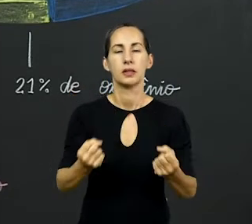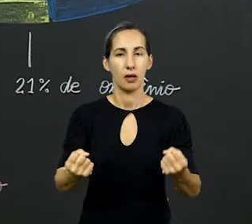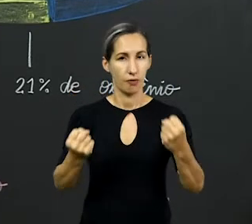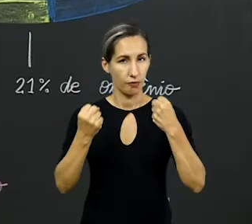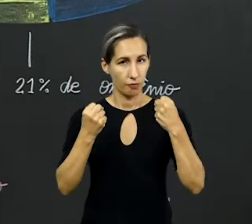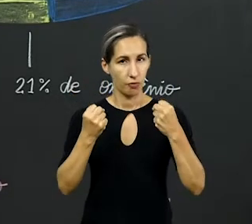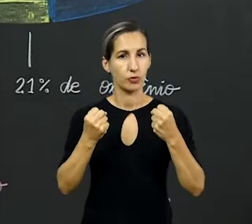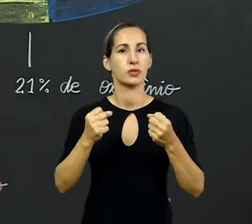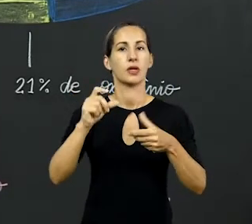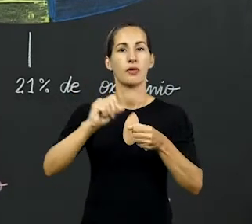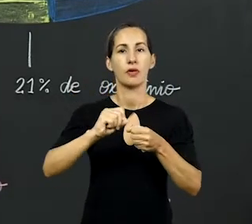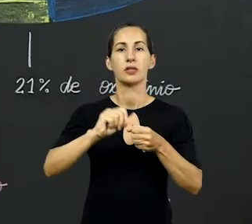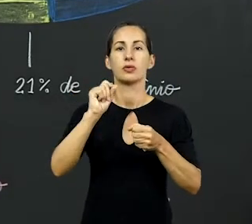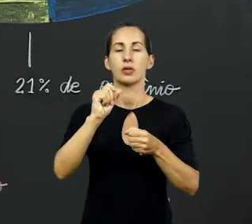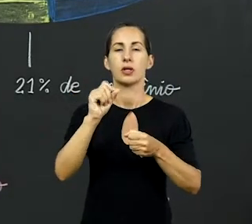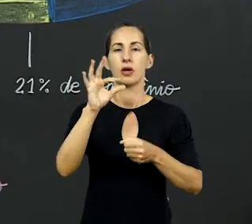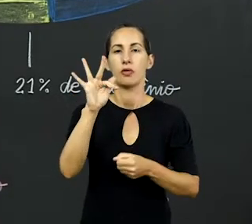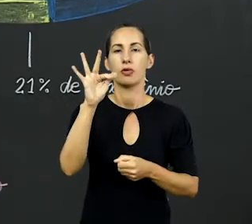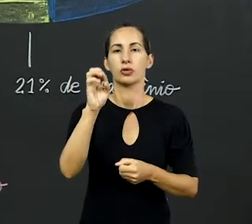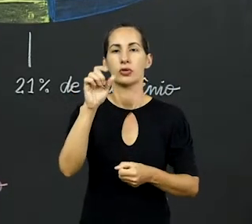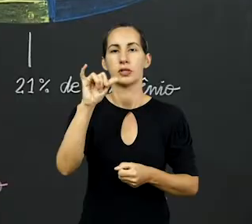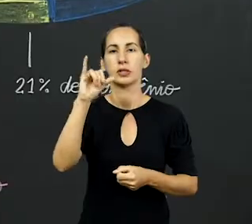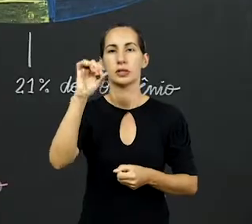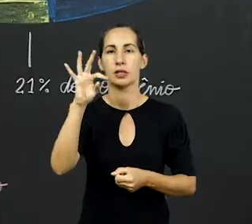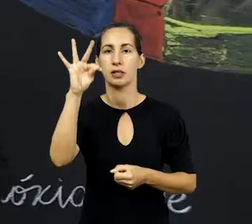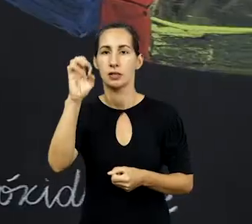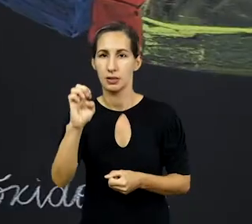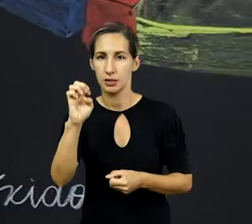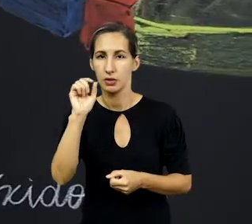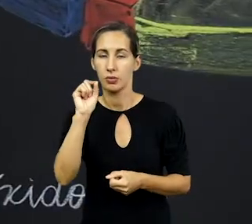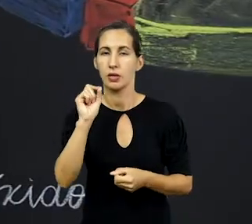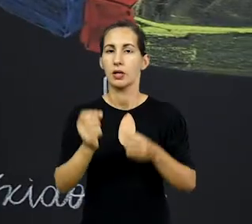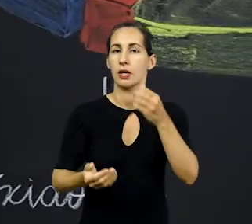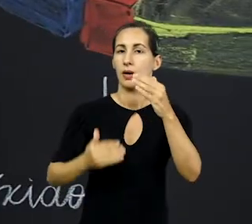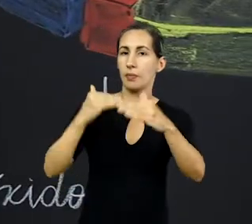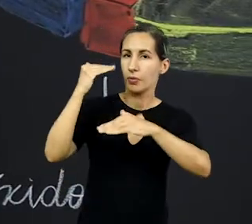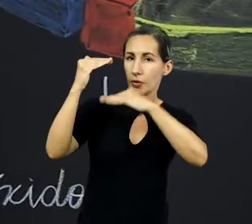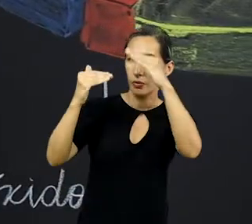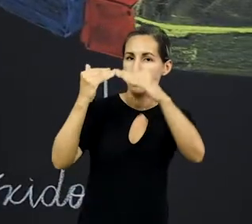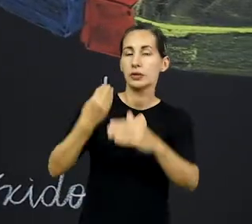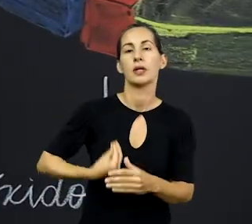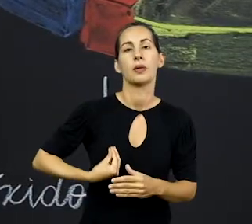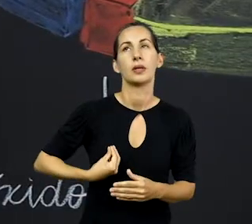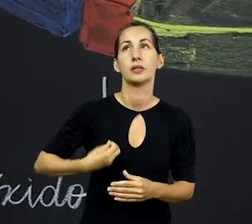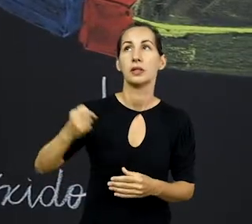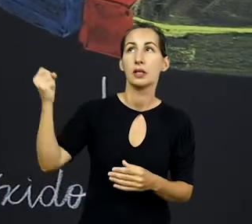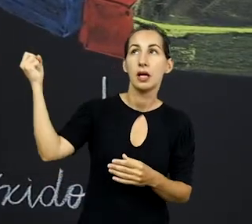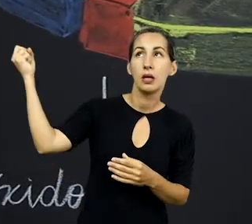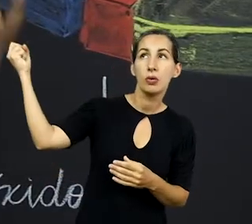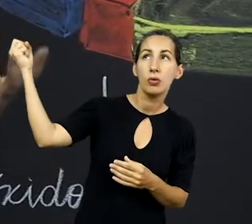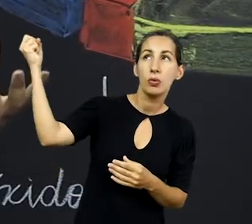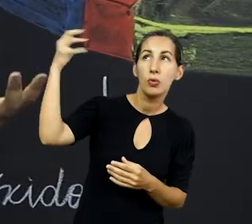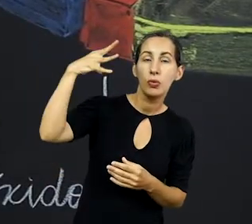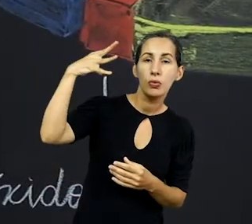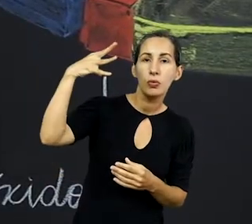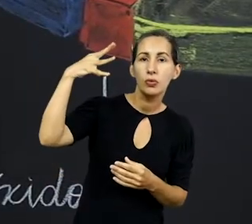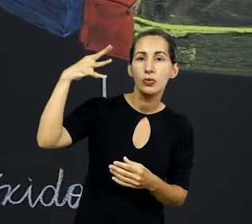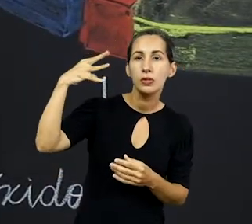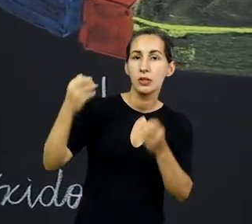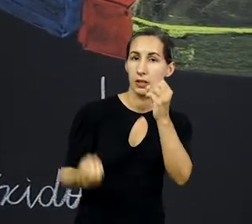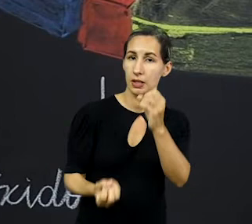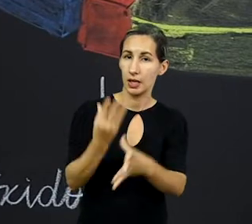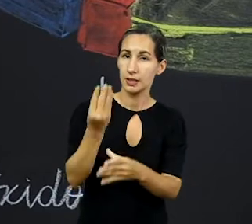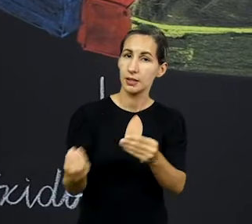Porque elas fazem fotossíntese. Fotossíntese é aquele processo que na presença da luz, esses seres vão